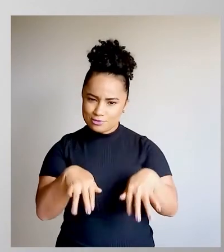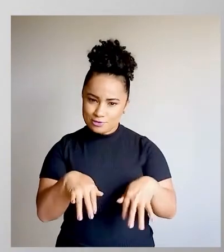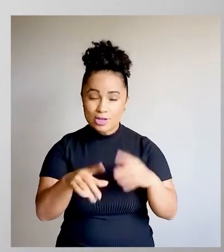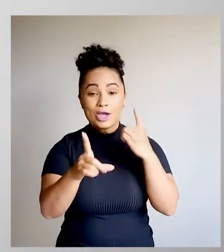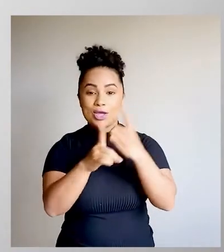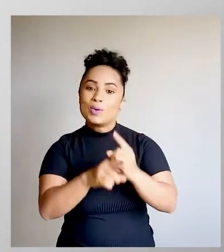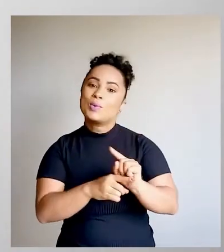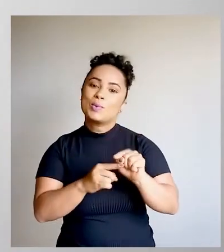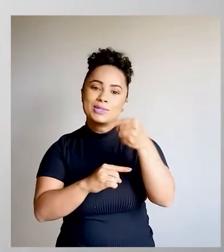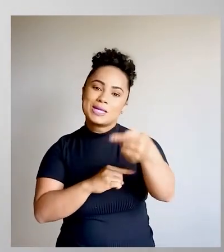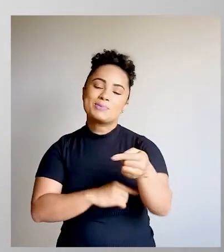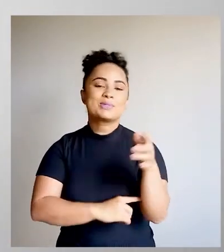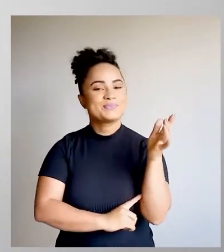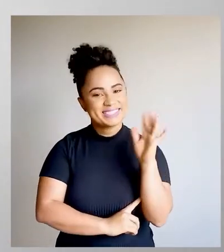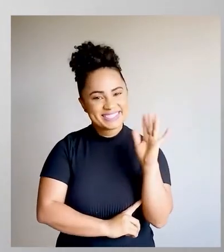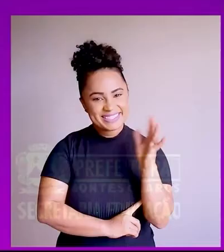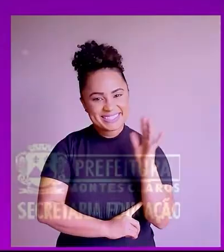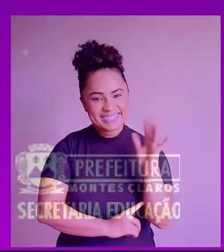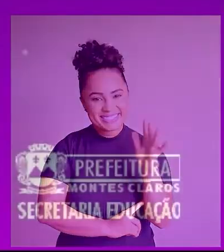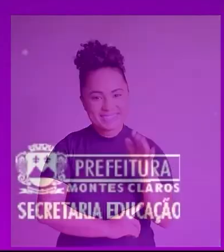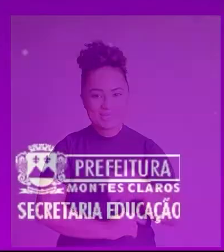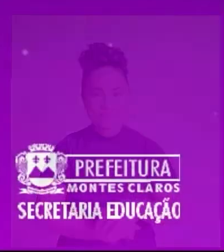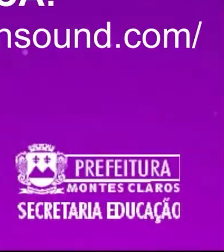Nos vemos na próxima aula e até mais.